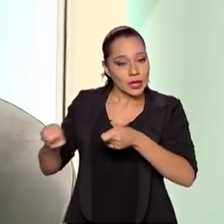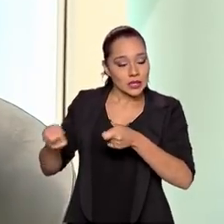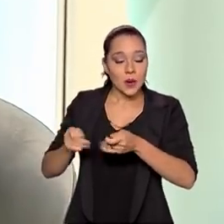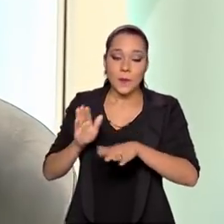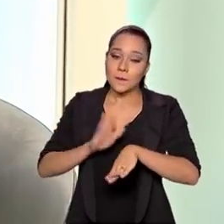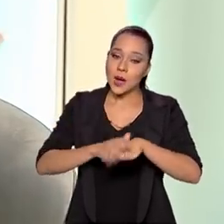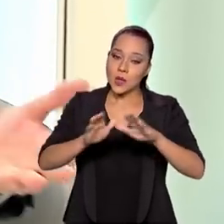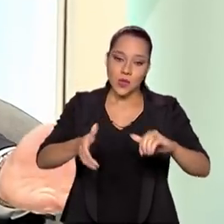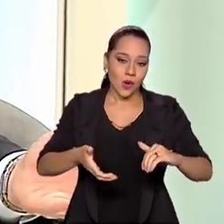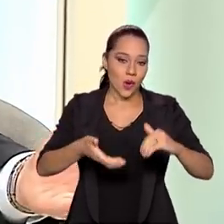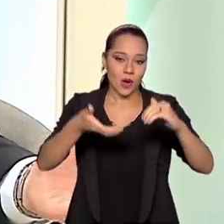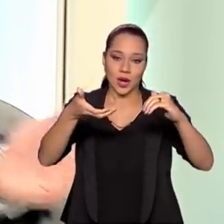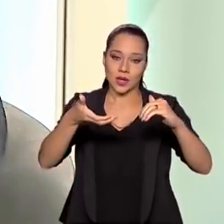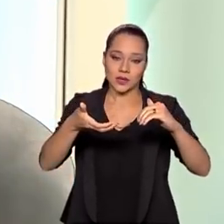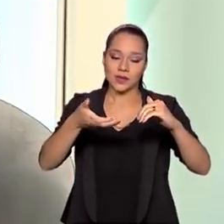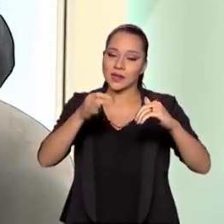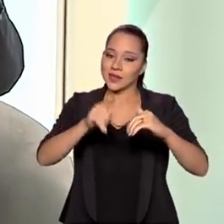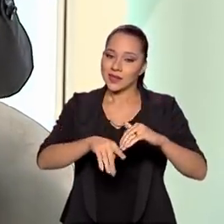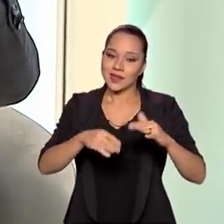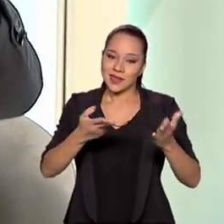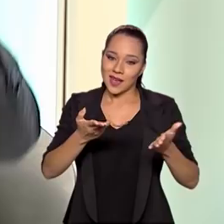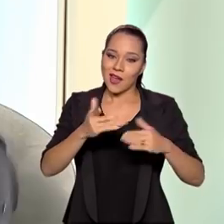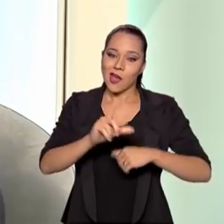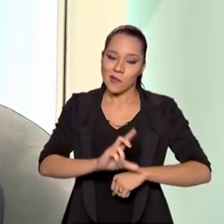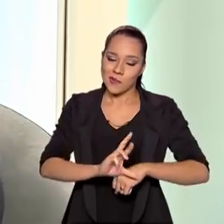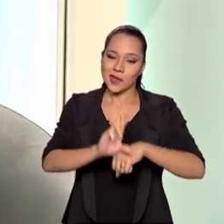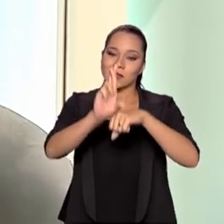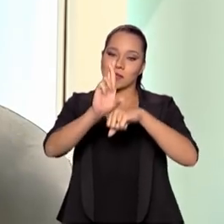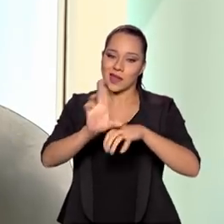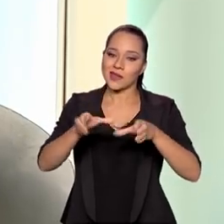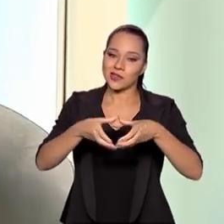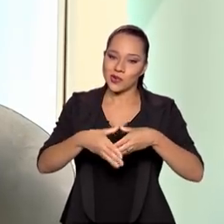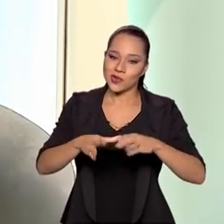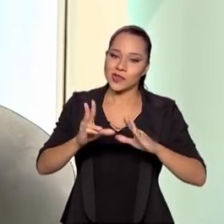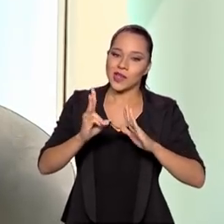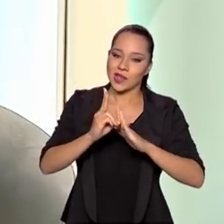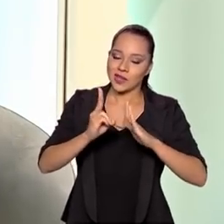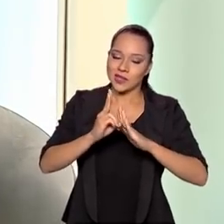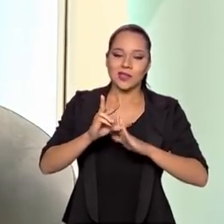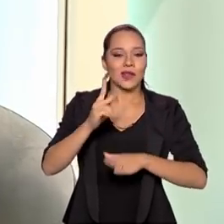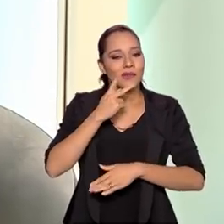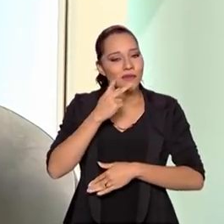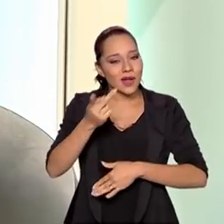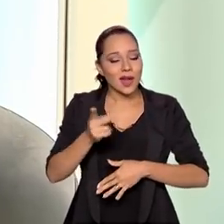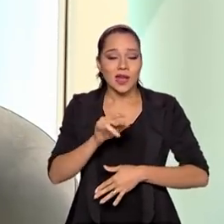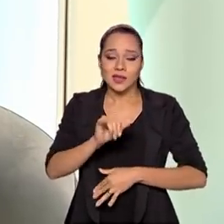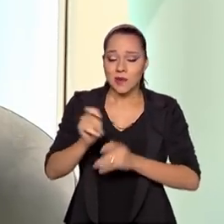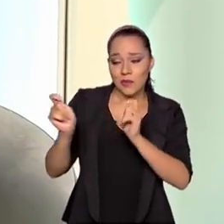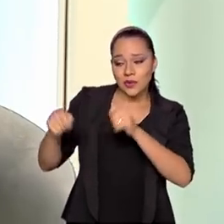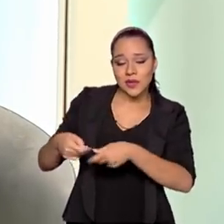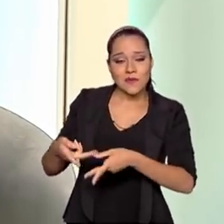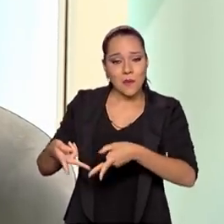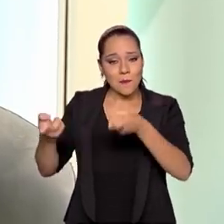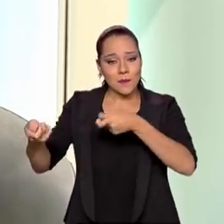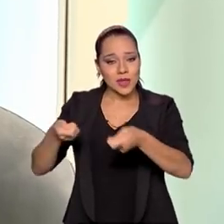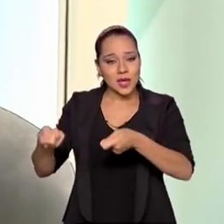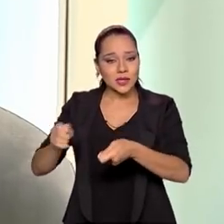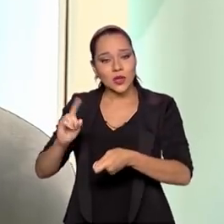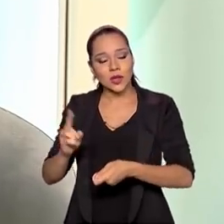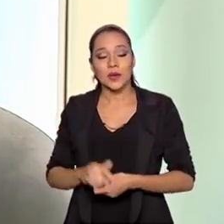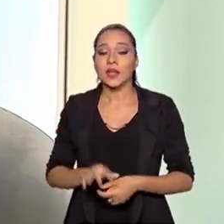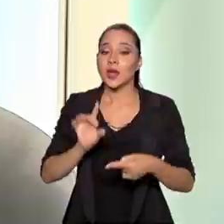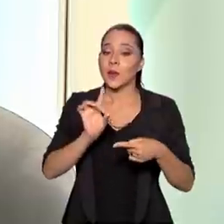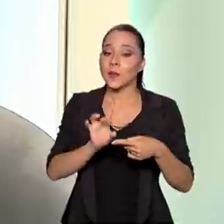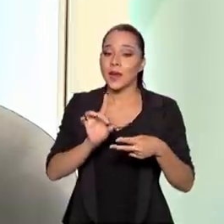Congresso, que é a casa, inclusive, representante dos indígenas, é quem vai dizer se vai ser possível a mineração. Veja que para